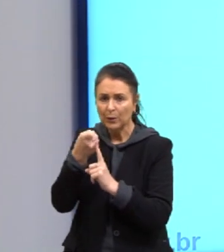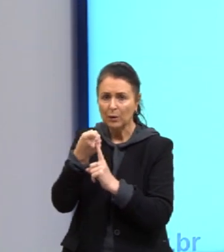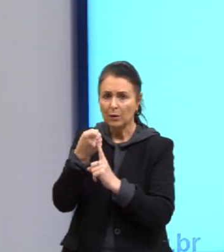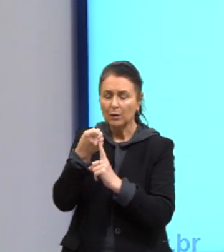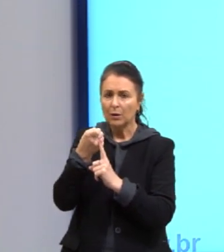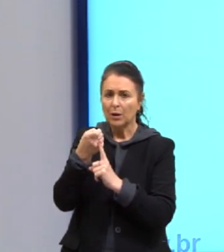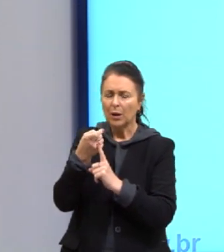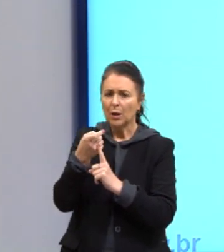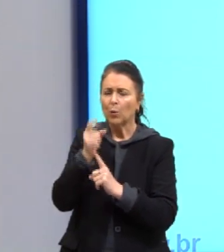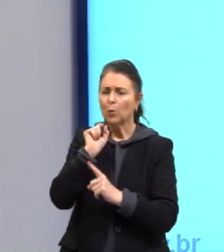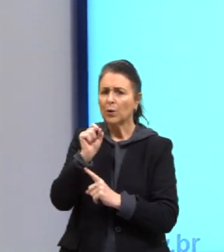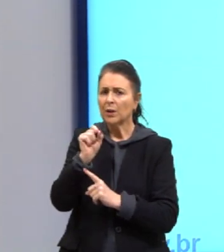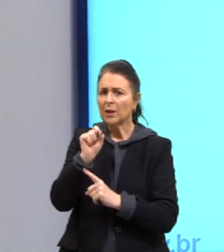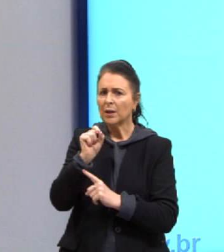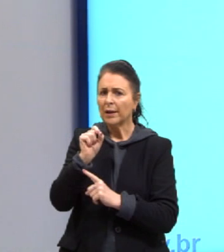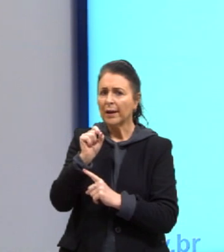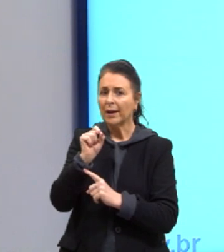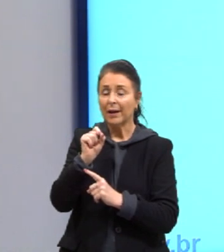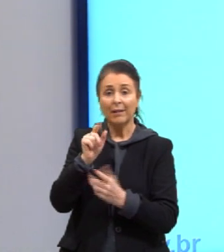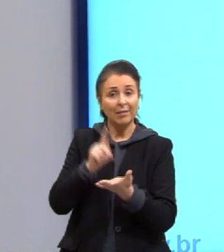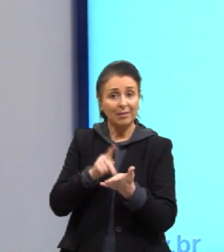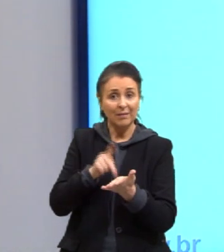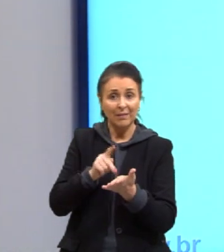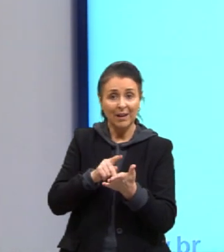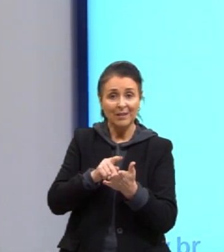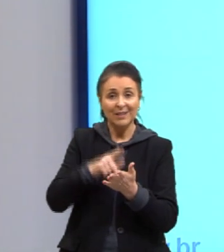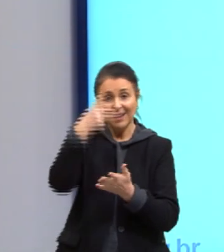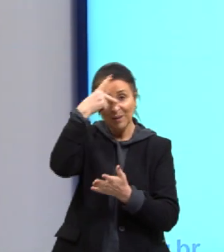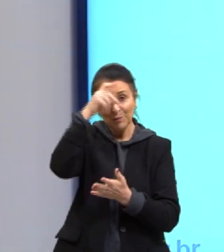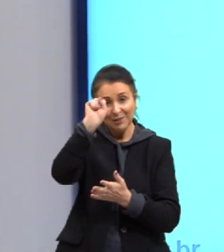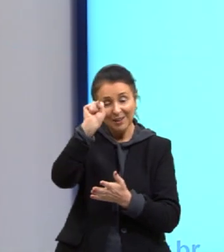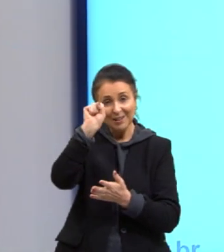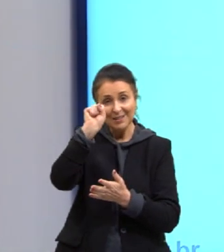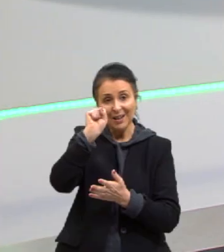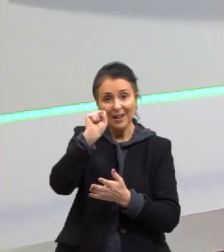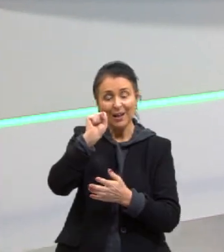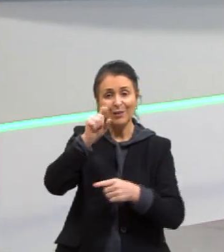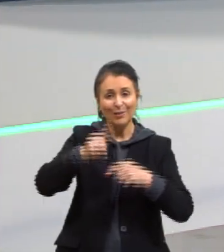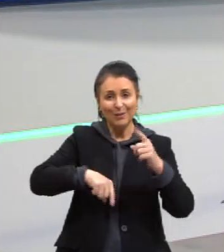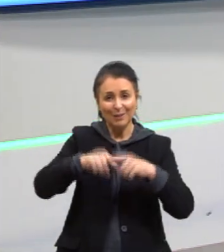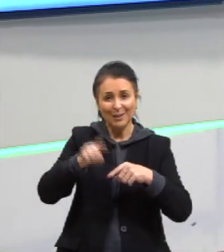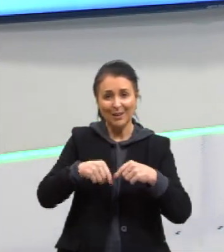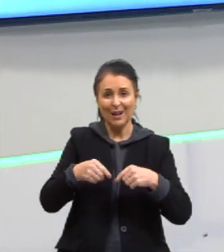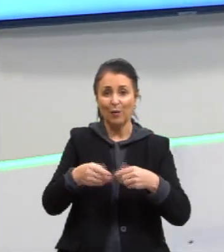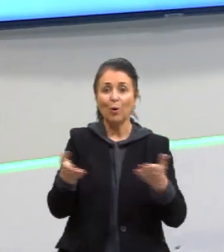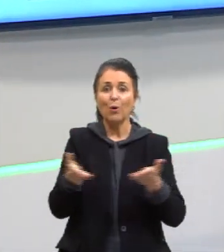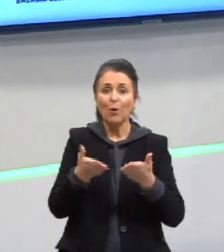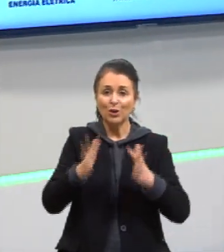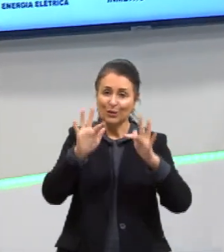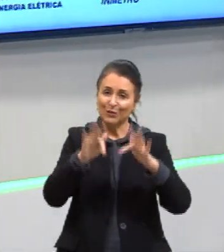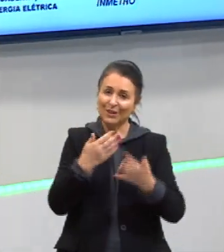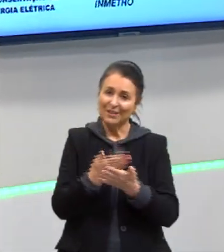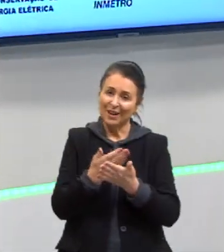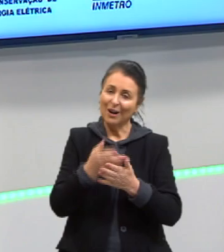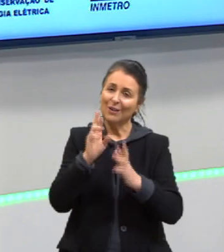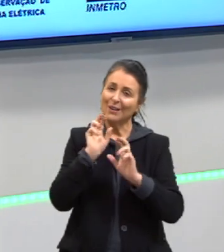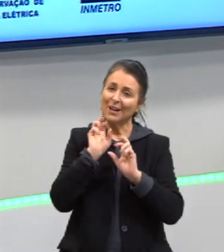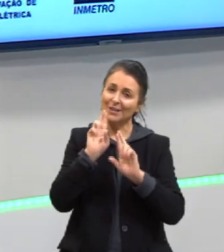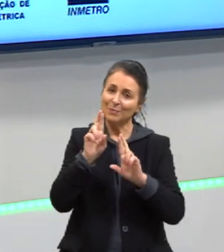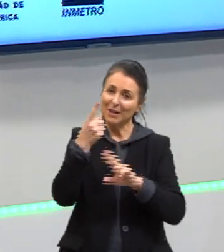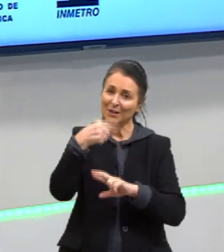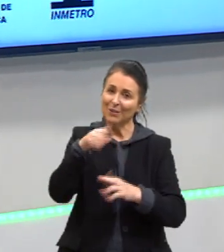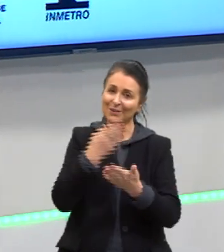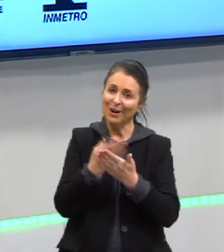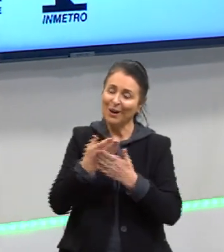na verdade, o que está falando aqui é a potência desse equipamento. Certo, pessoal? Por hoje a gente fica por aqui. Espero vocês na próxima